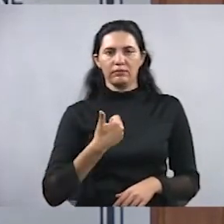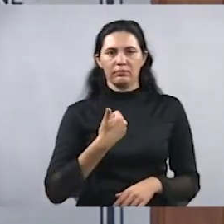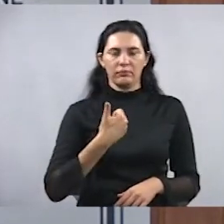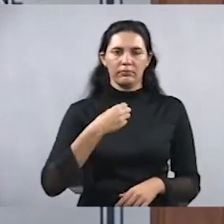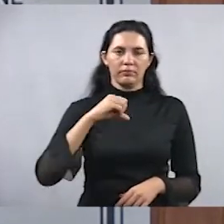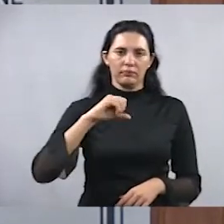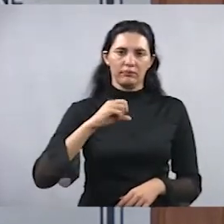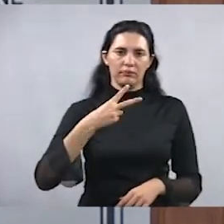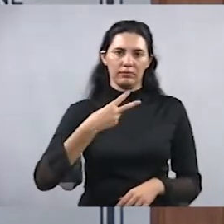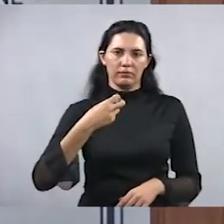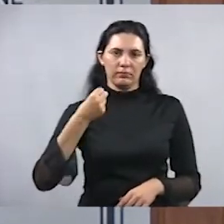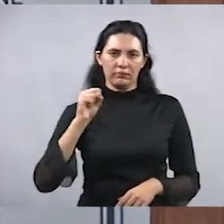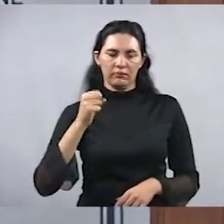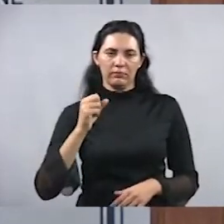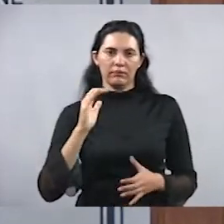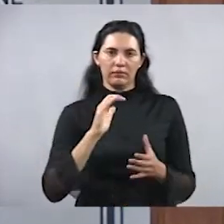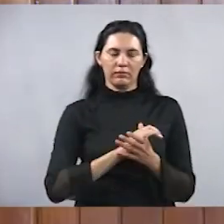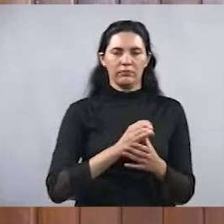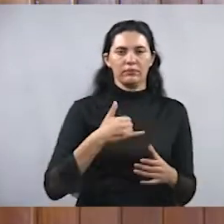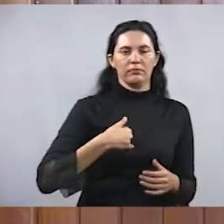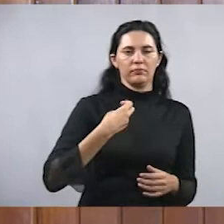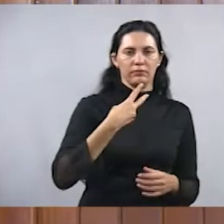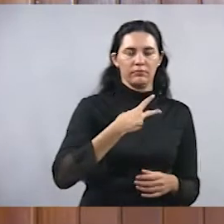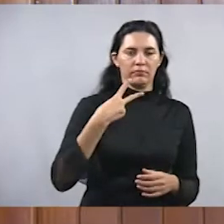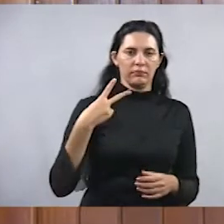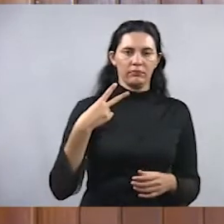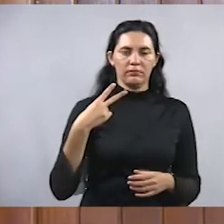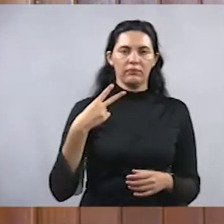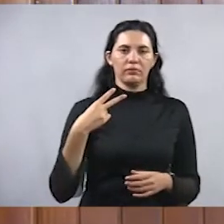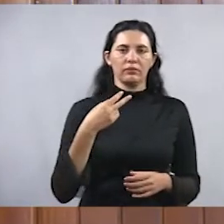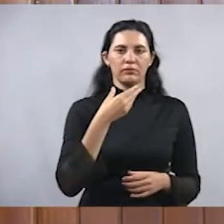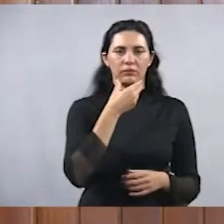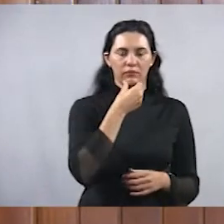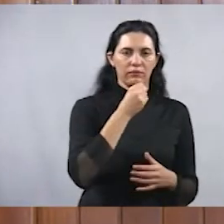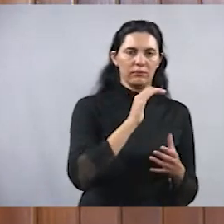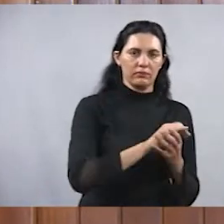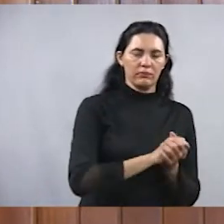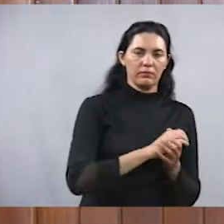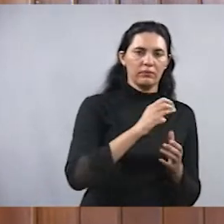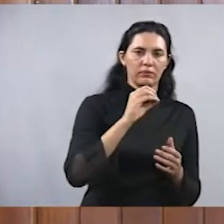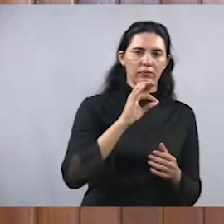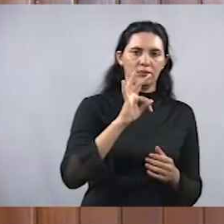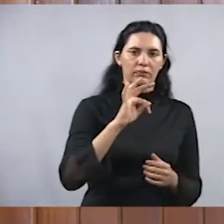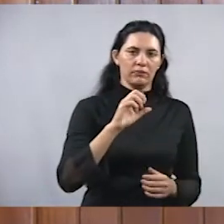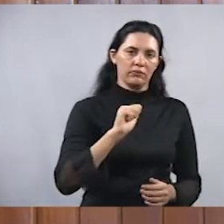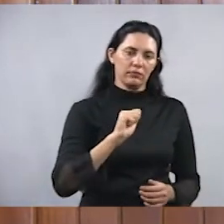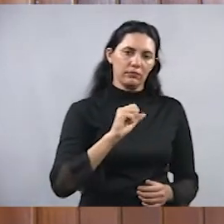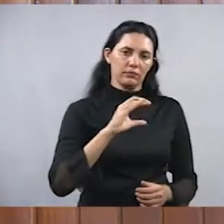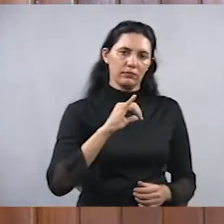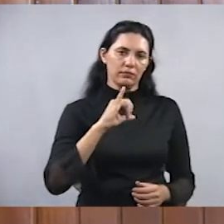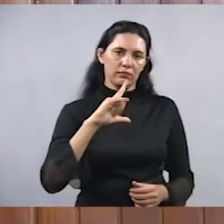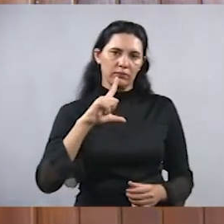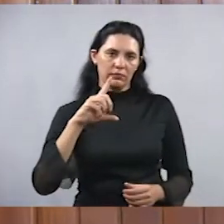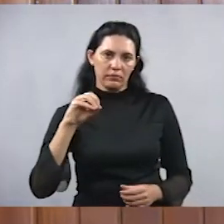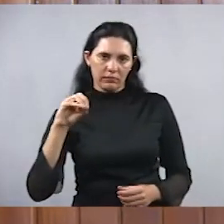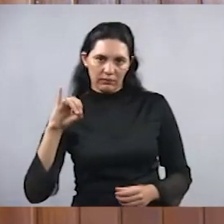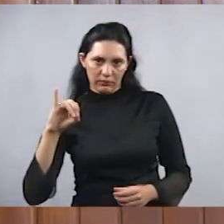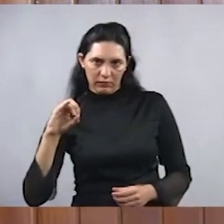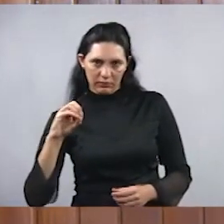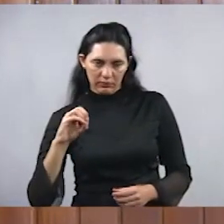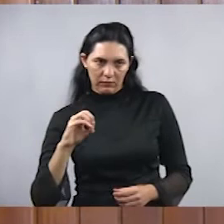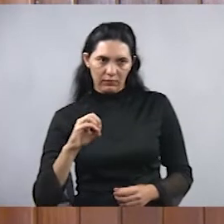Casou-se aos 22 anos com o senhor Otacílio Euclides e foi criado